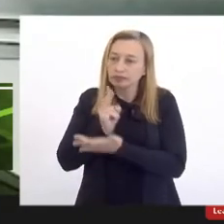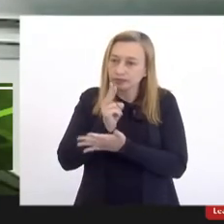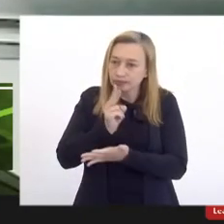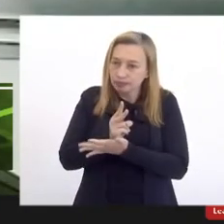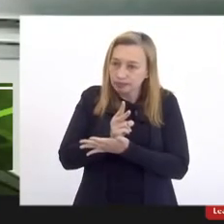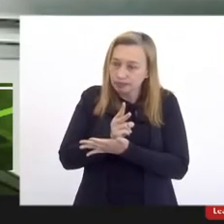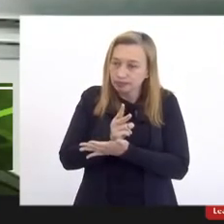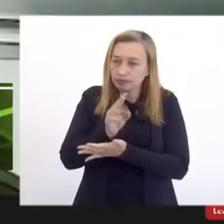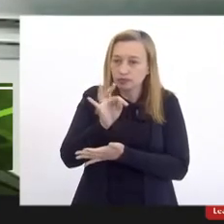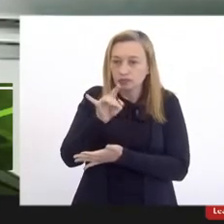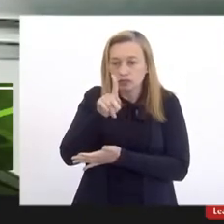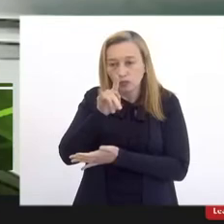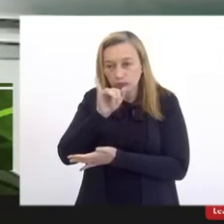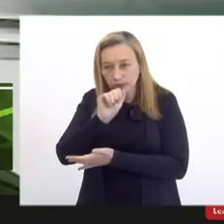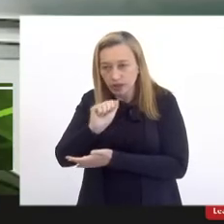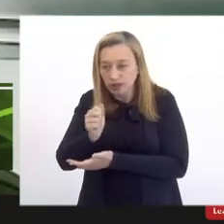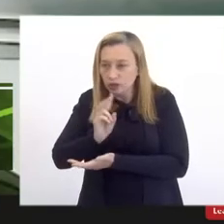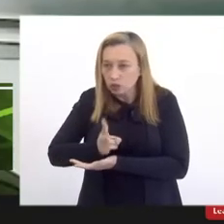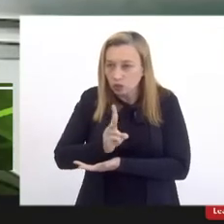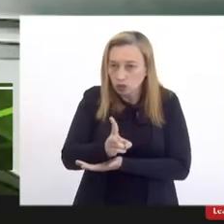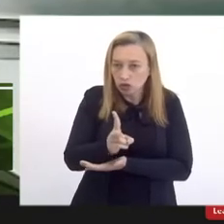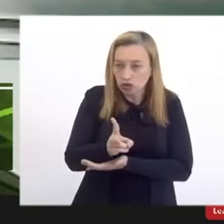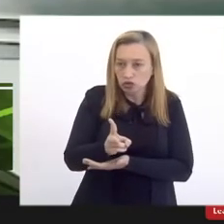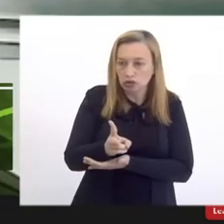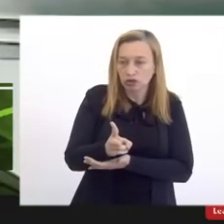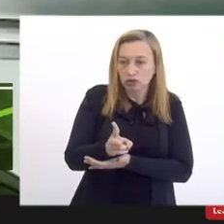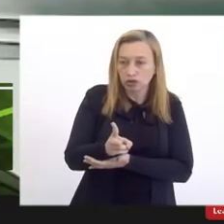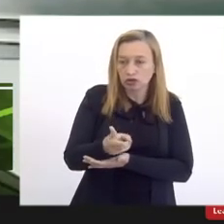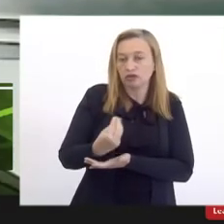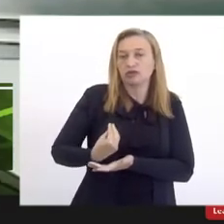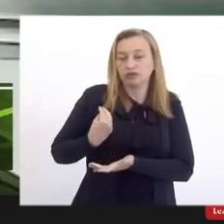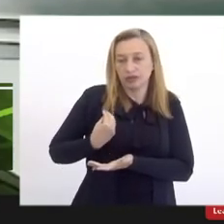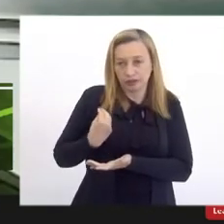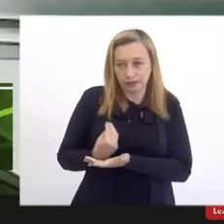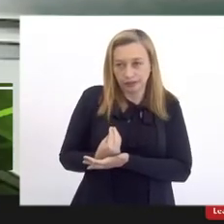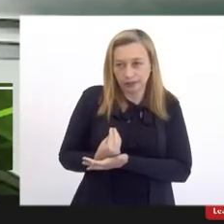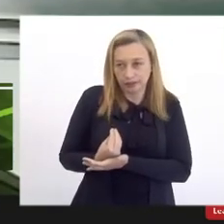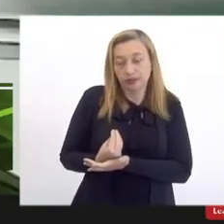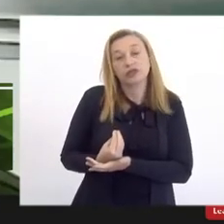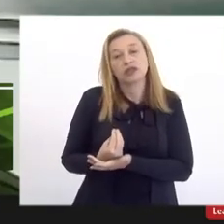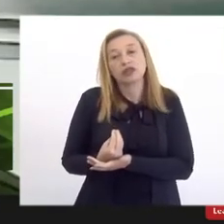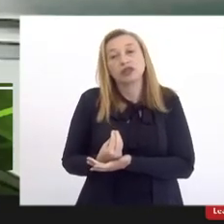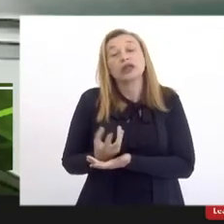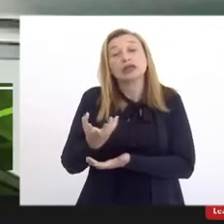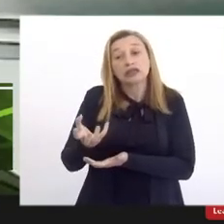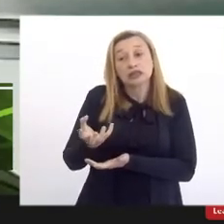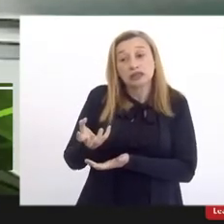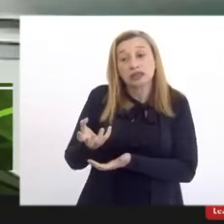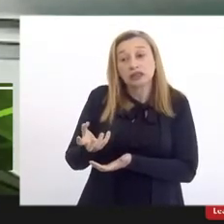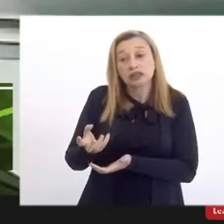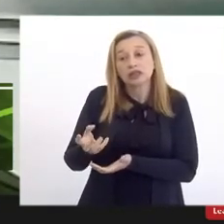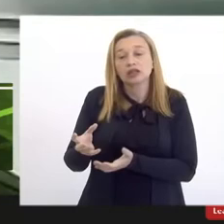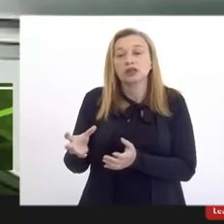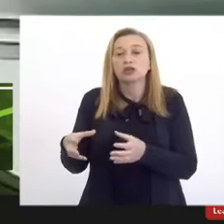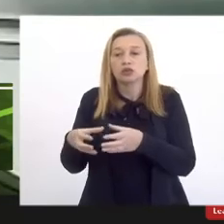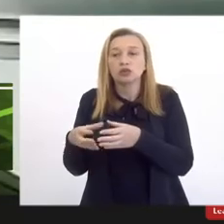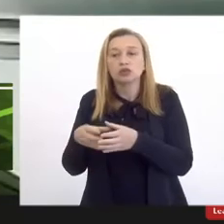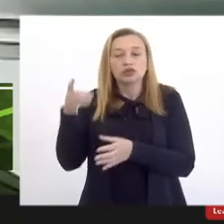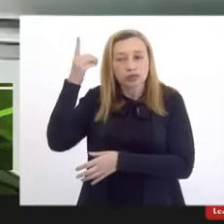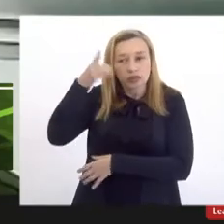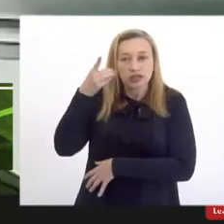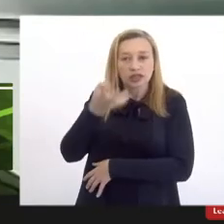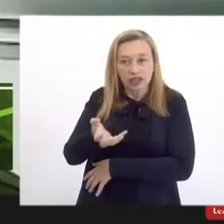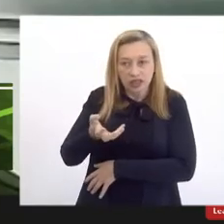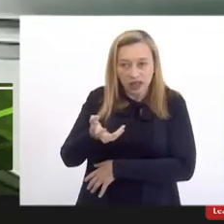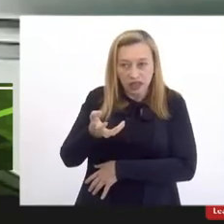utopia, continue a existir. E entre esses que querem que a UESO continue a existir,